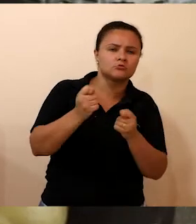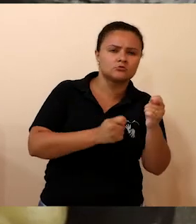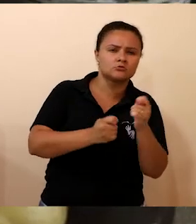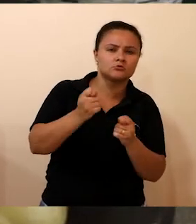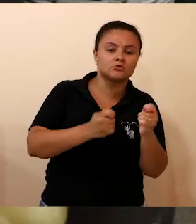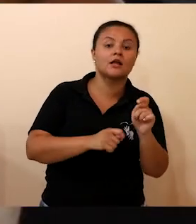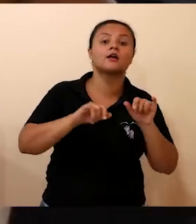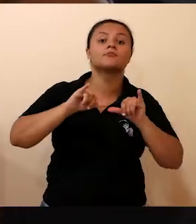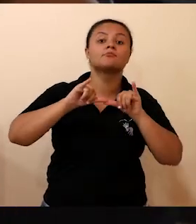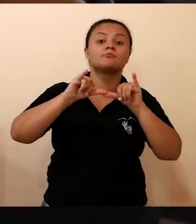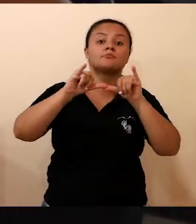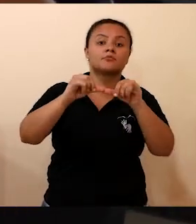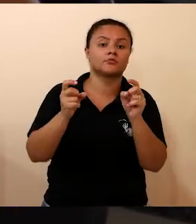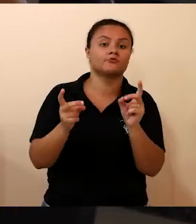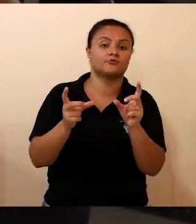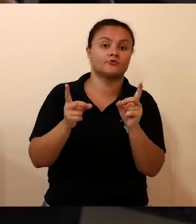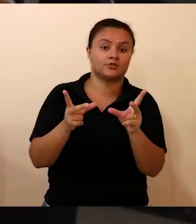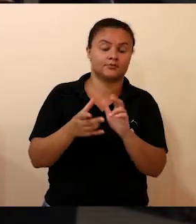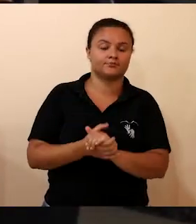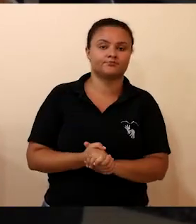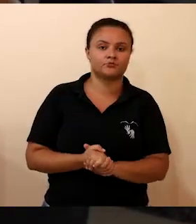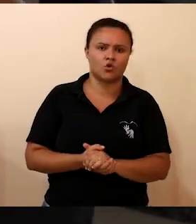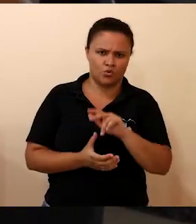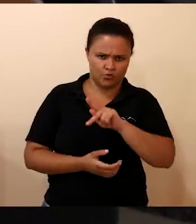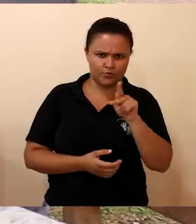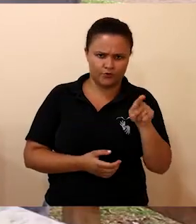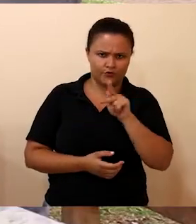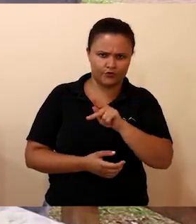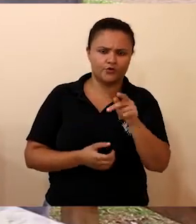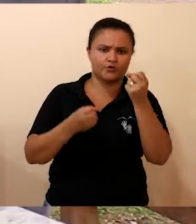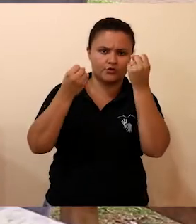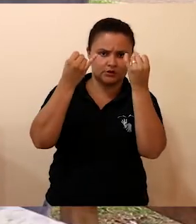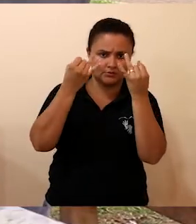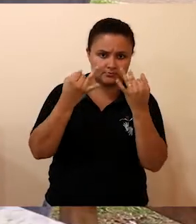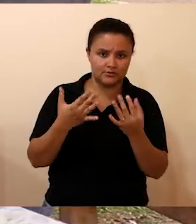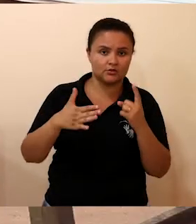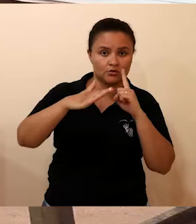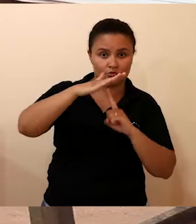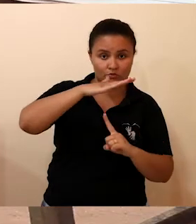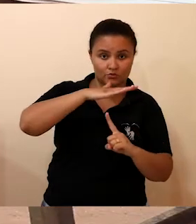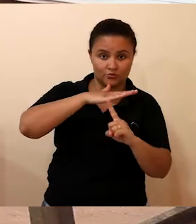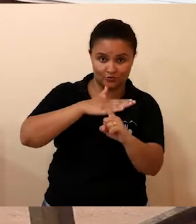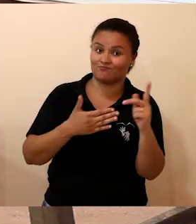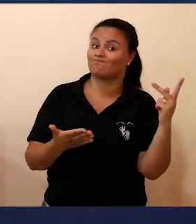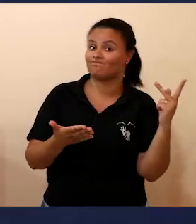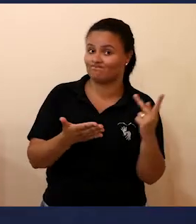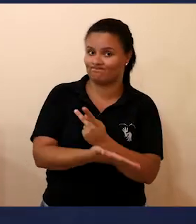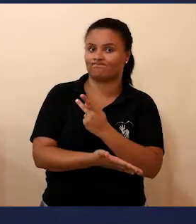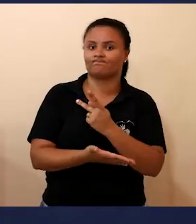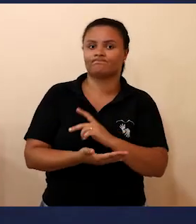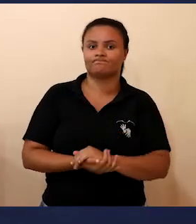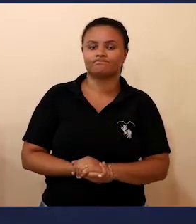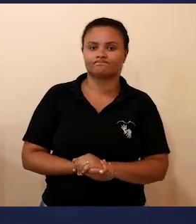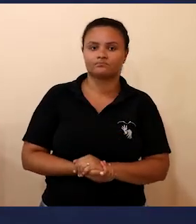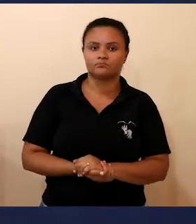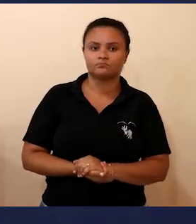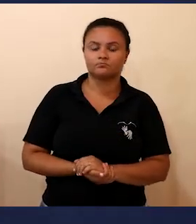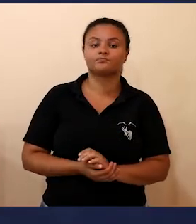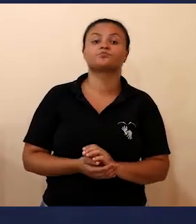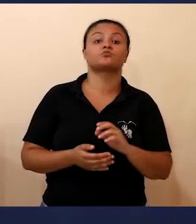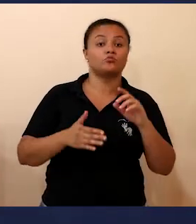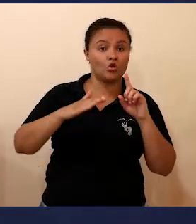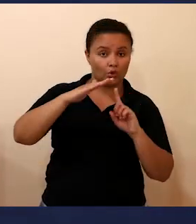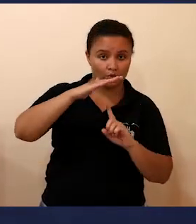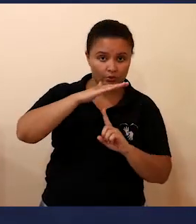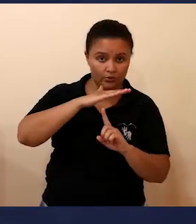doméstico. O professor Joelson explica como o consumidor é afetado diretamente dentro deste processo. O bolso do consumidor,